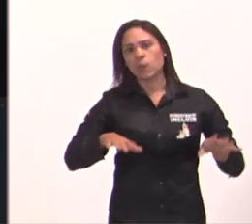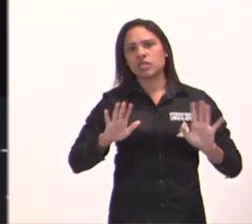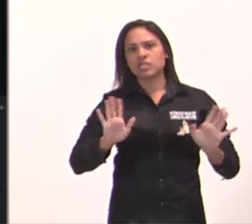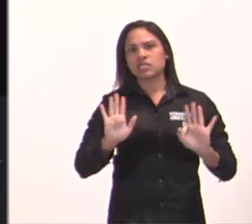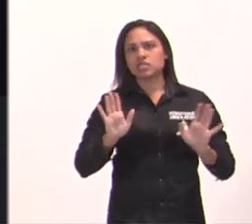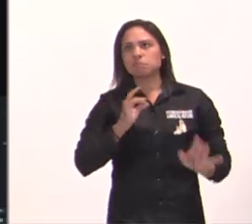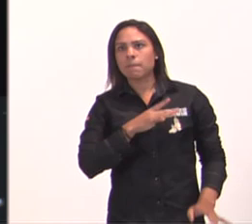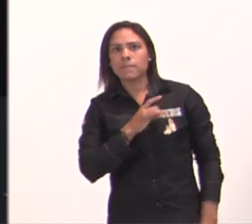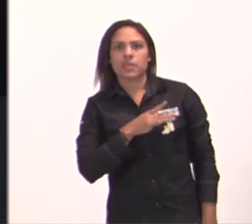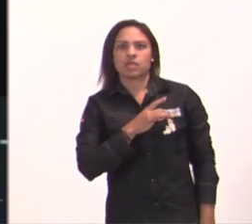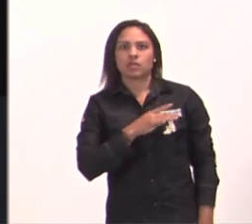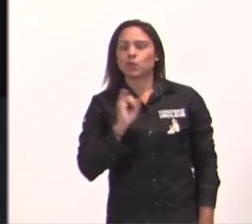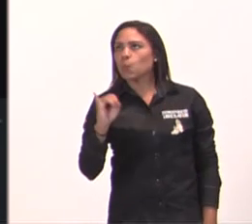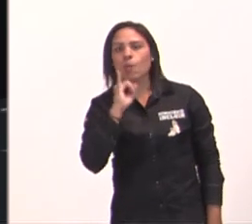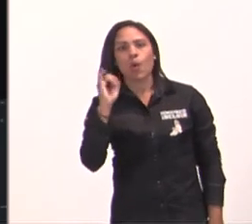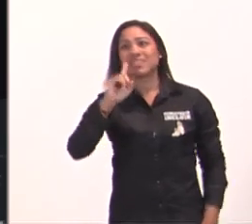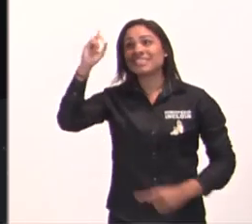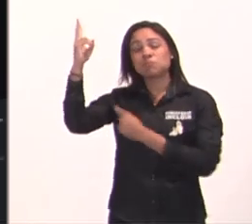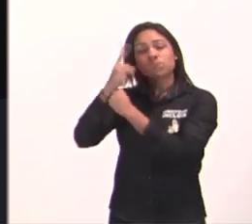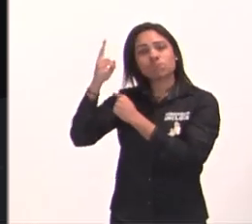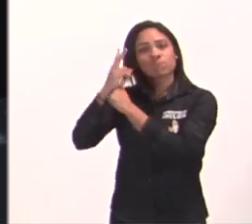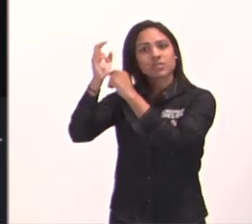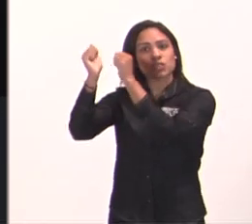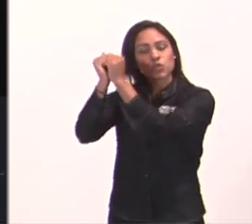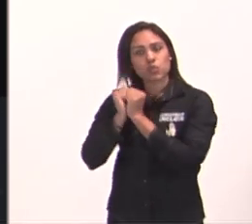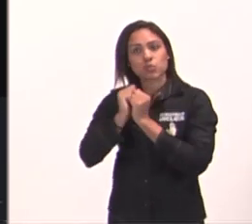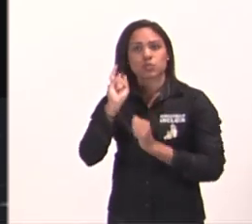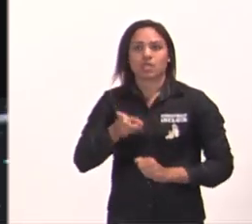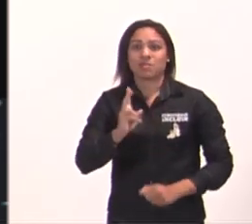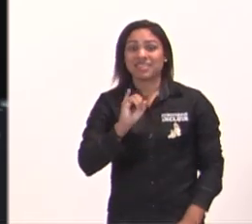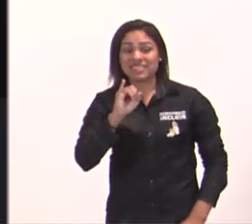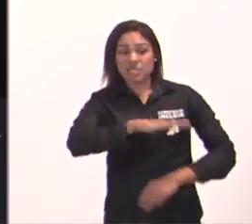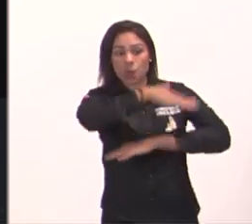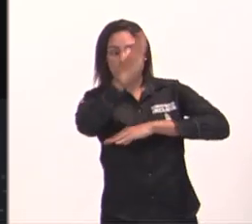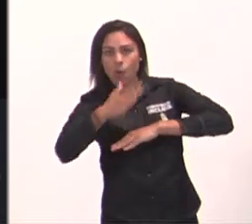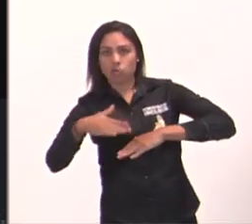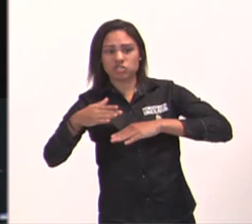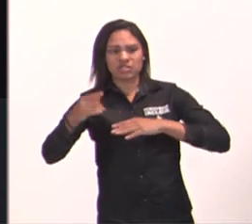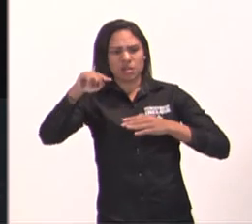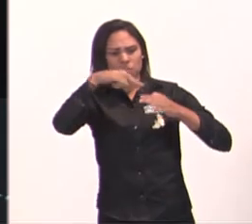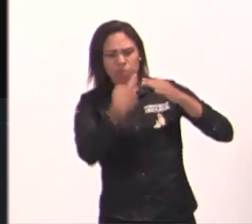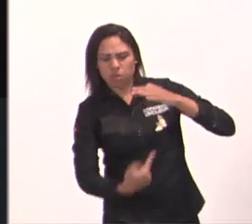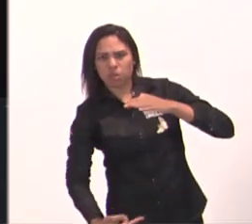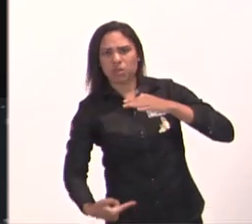tremer e os montes caírem no fundo do mar, sabe o que acontece? Tsunami global,